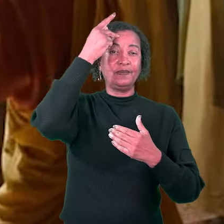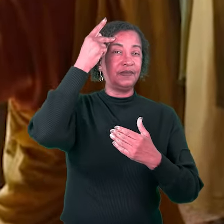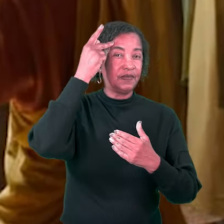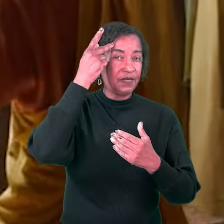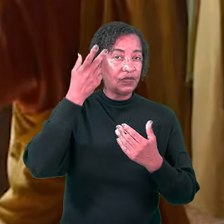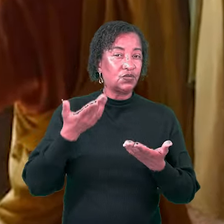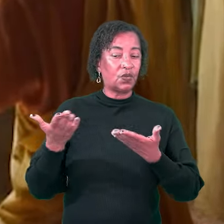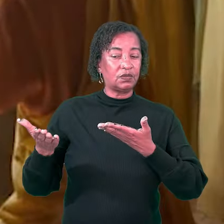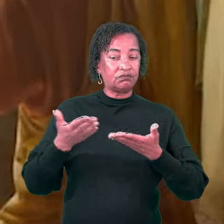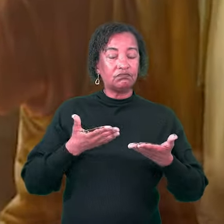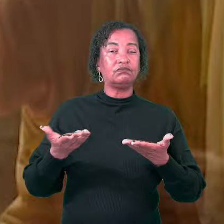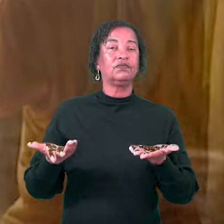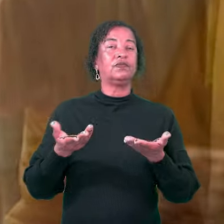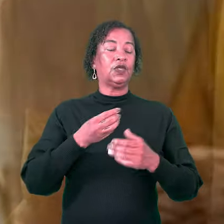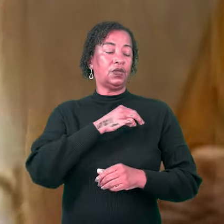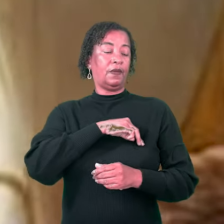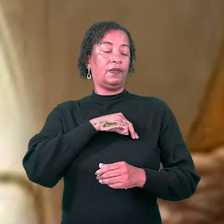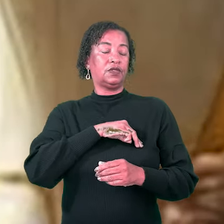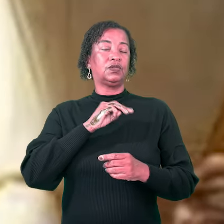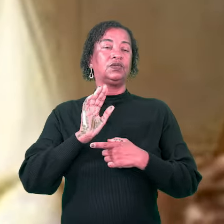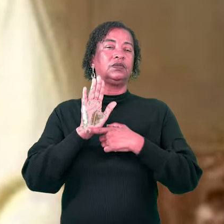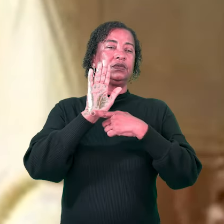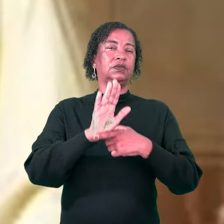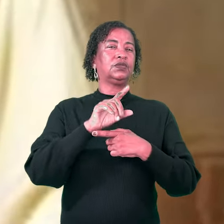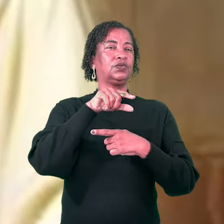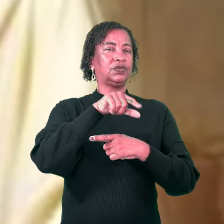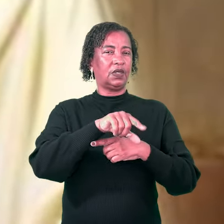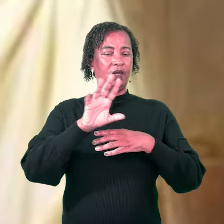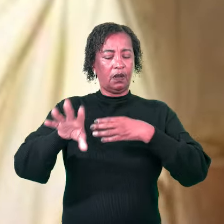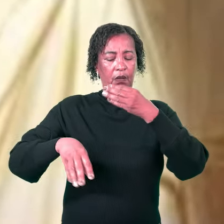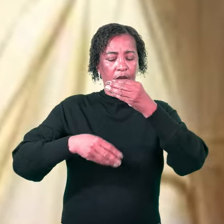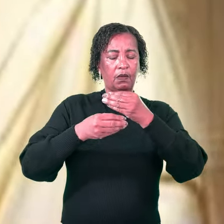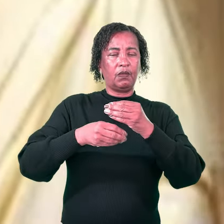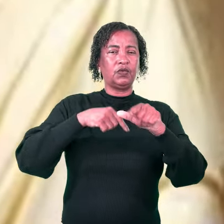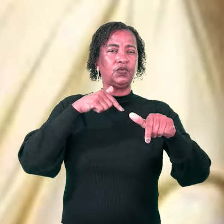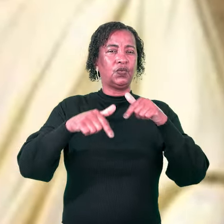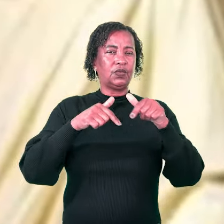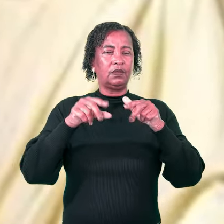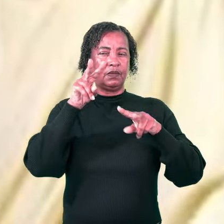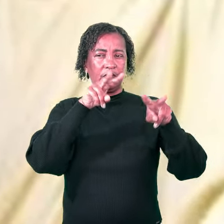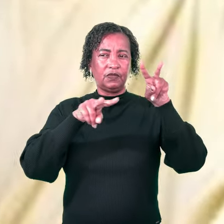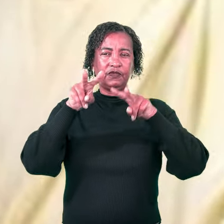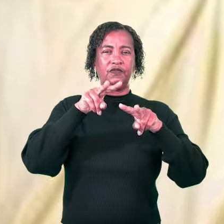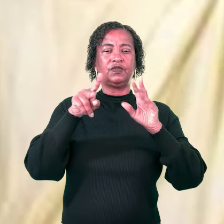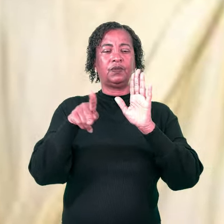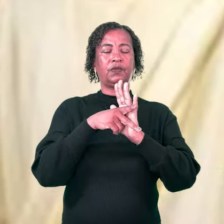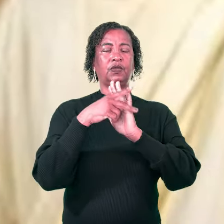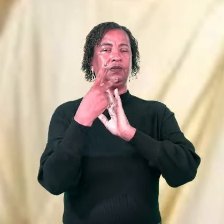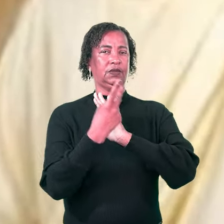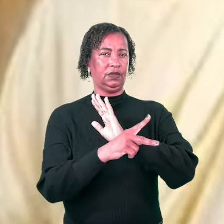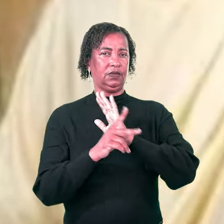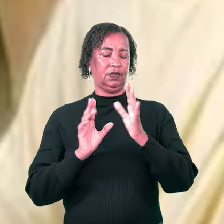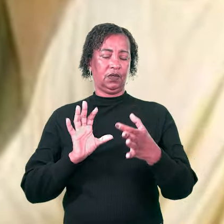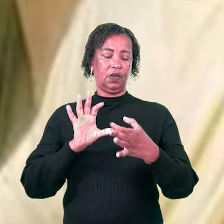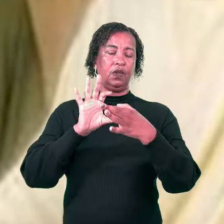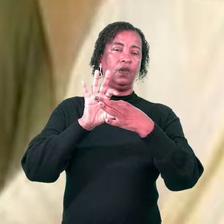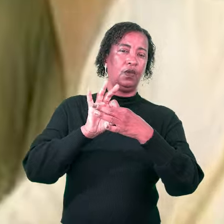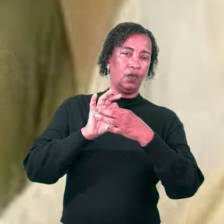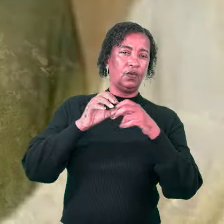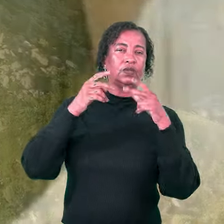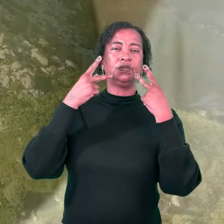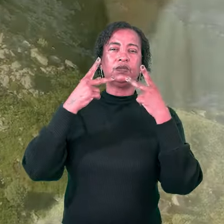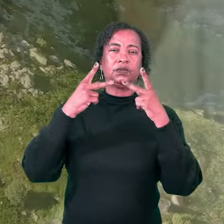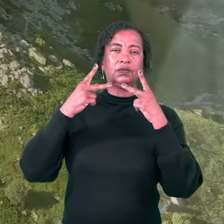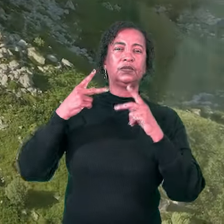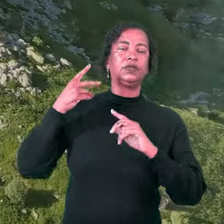retiro, Jesus quis recrutar missionários que o ajudariam a implementar sua missão e sua visão. Esse era o contexto do Sermão da